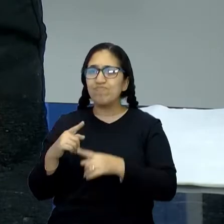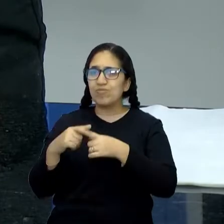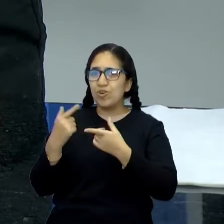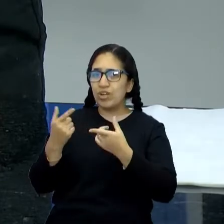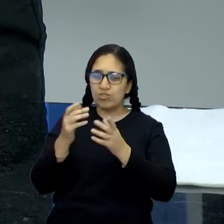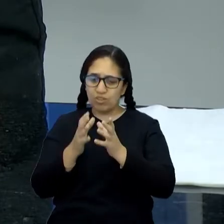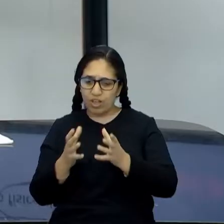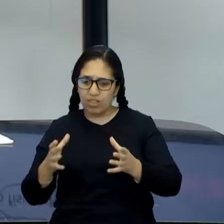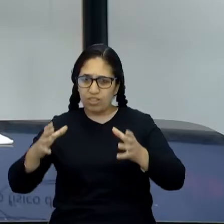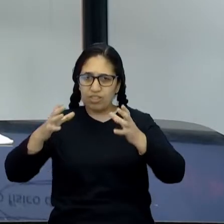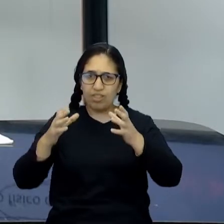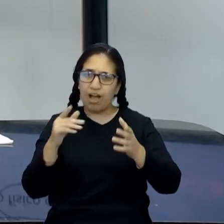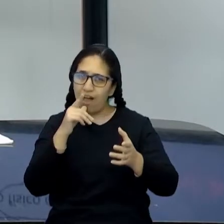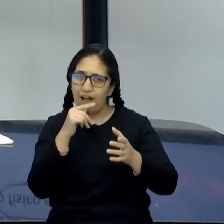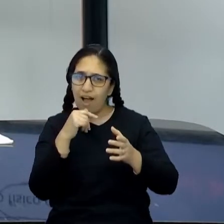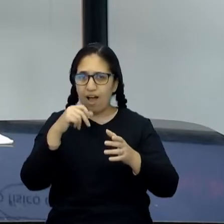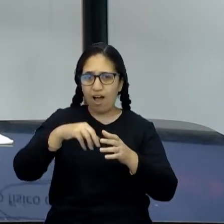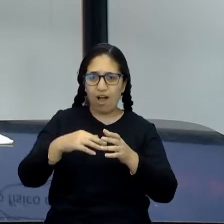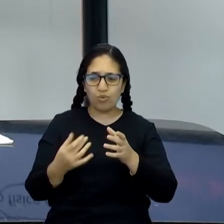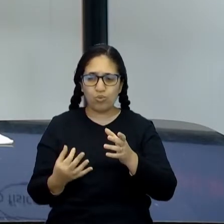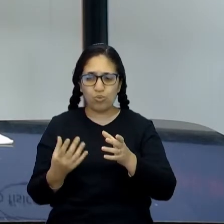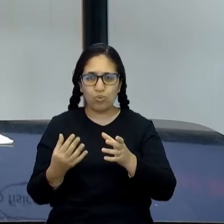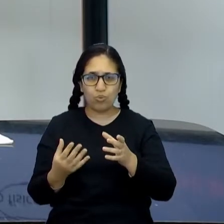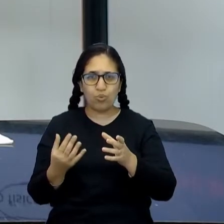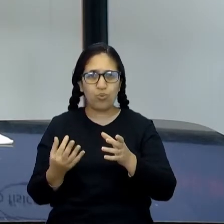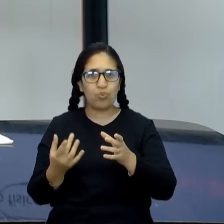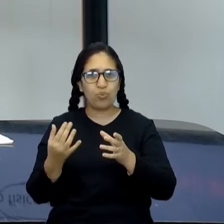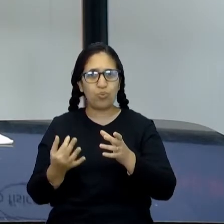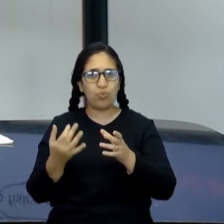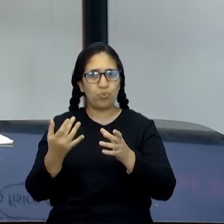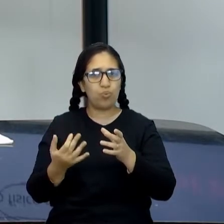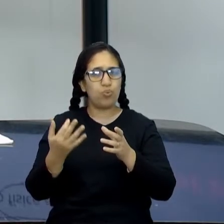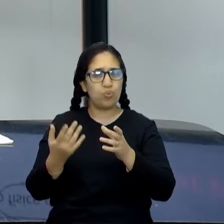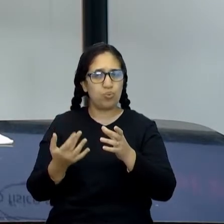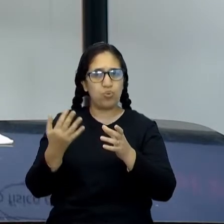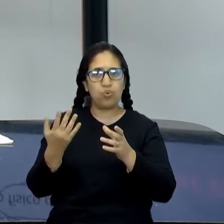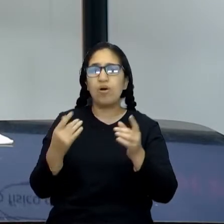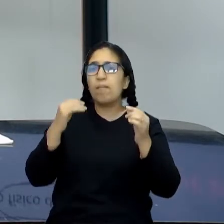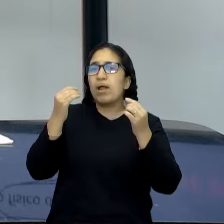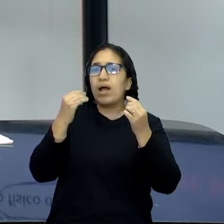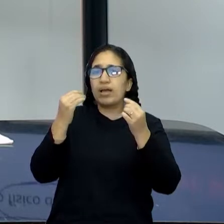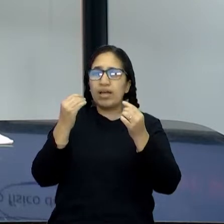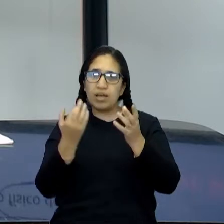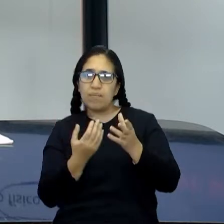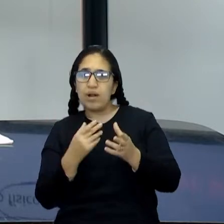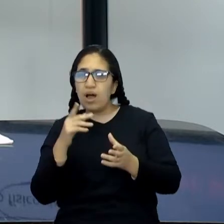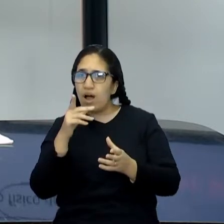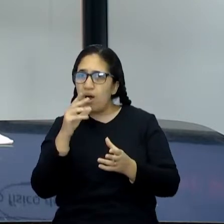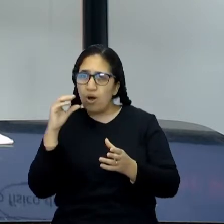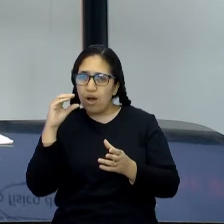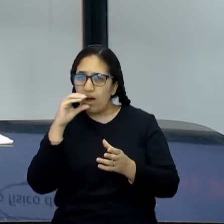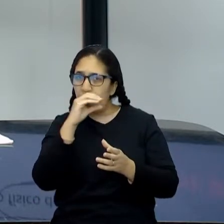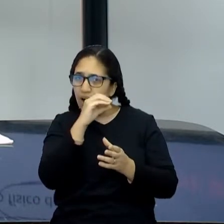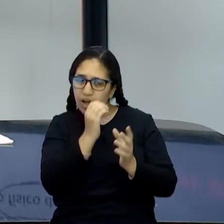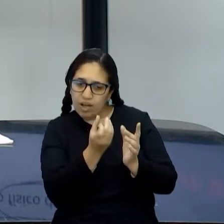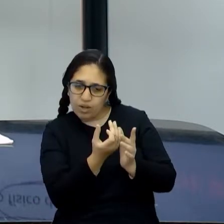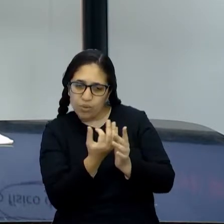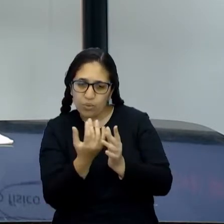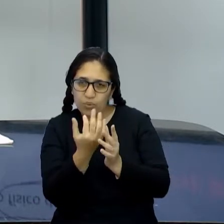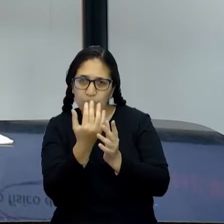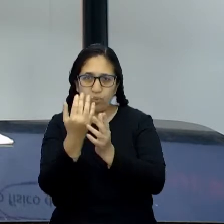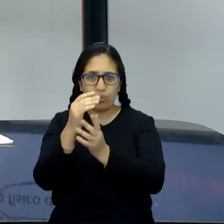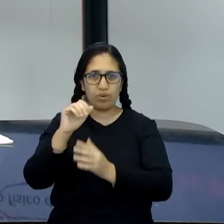água, né? Por isso que a água é um bom elemento pra conduzir calor quando a gente fala das